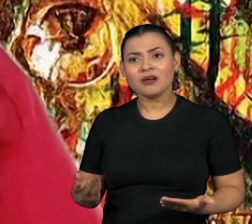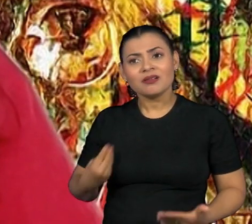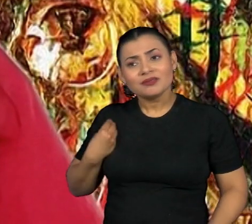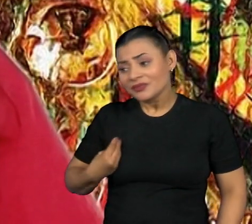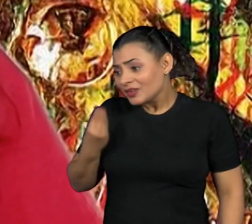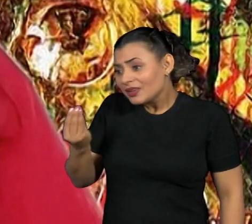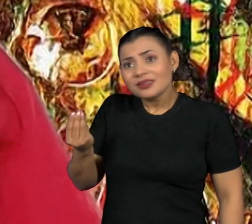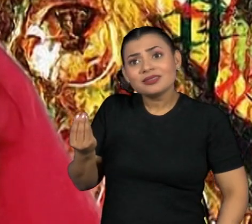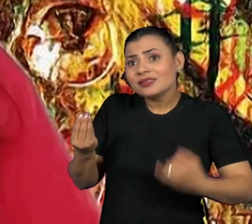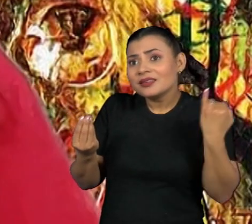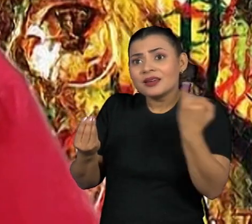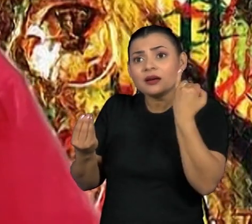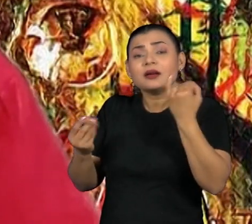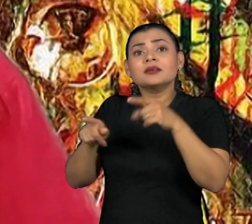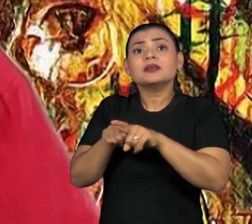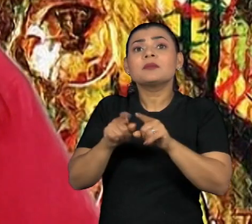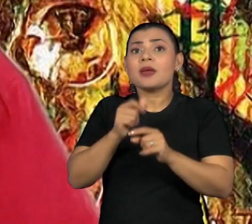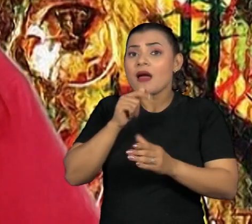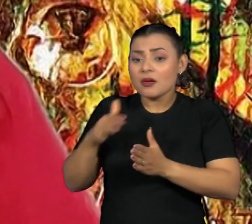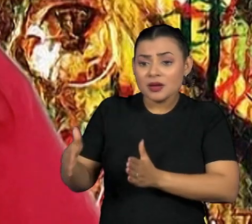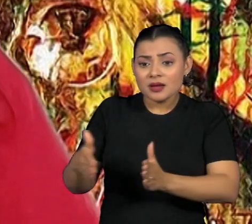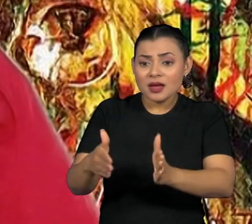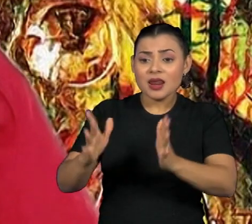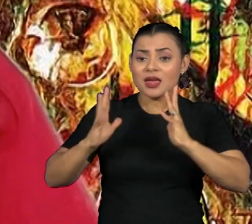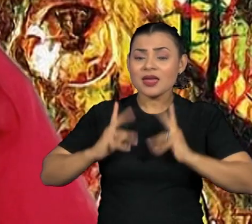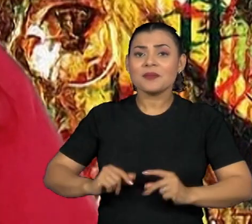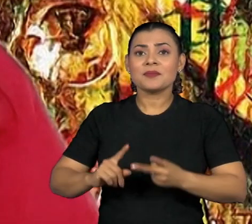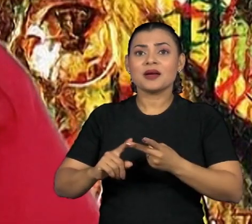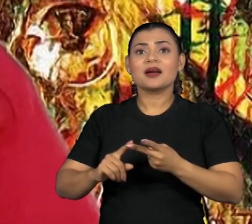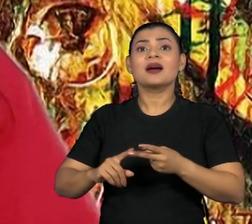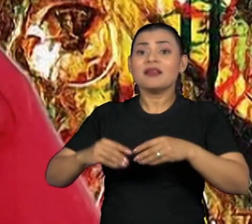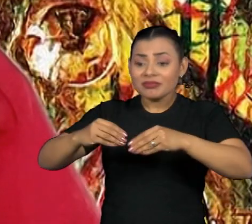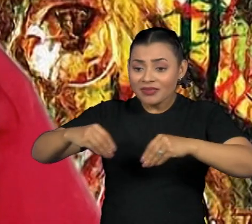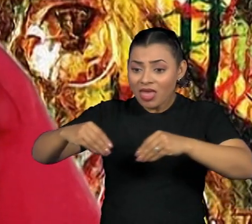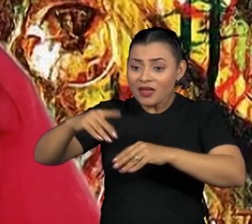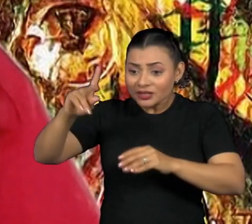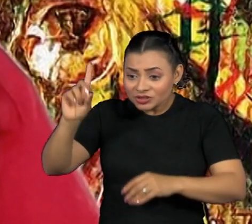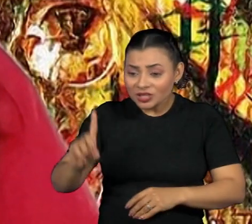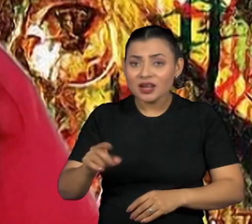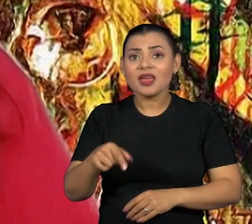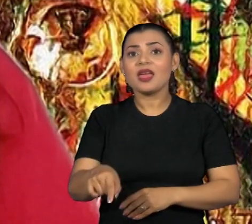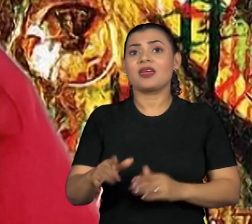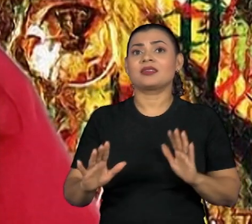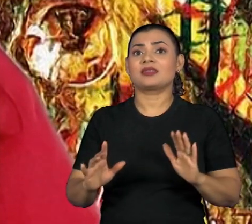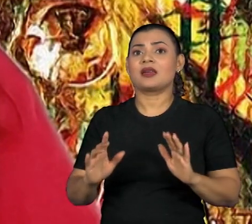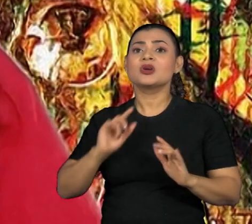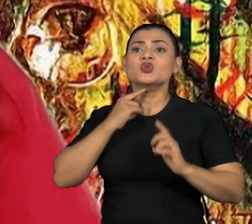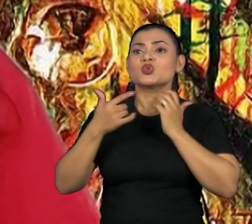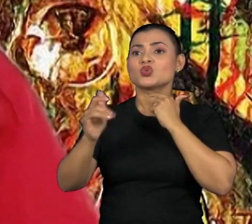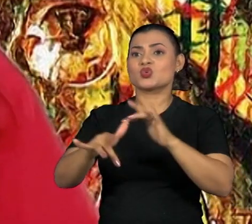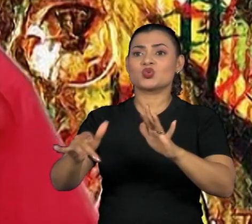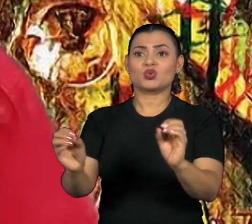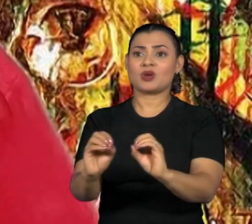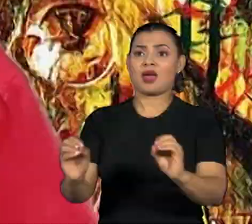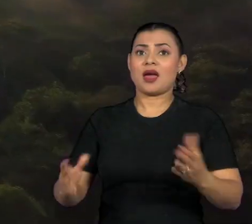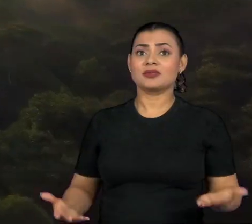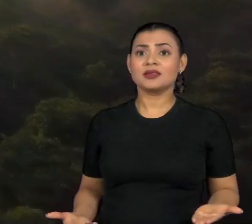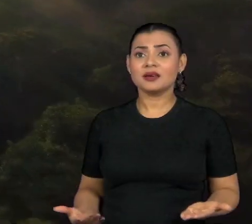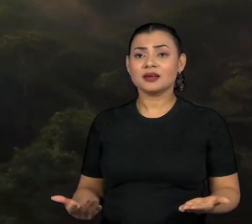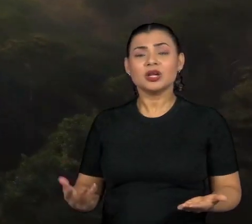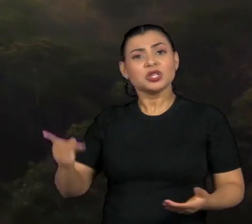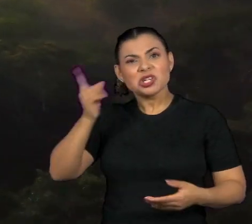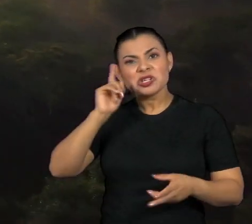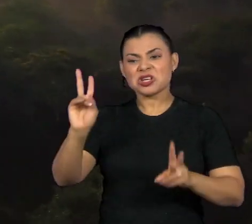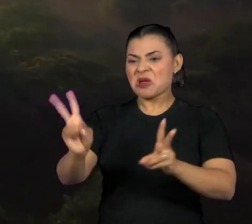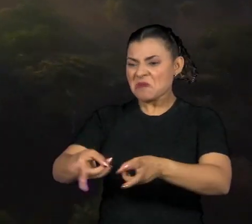destrói também o direito da água de correr limpo. Destrói também o direito da terra de não estar poluído ou de não ser estuprado todo dia